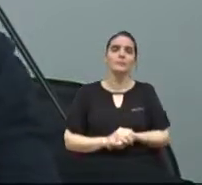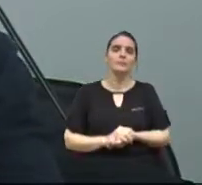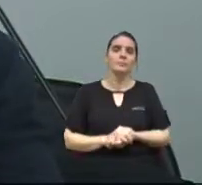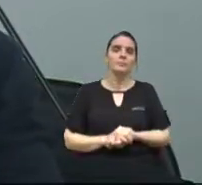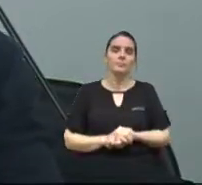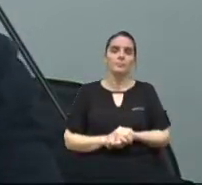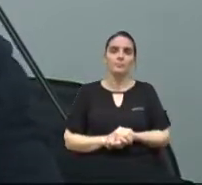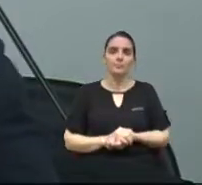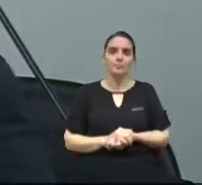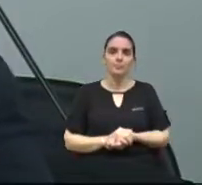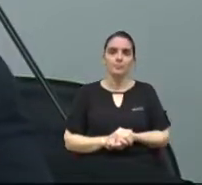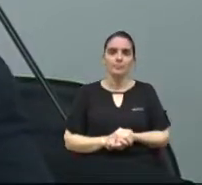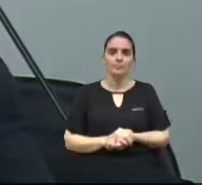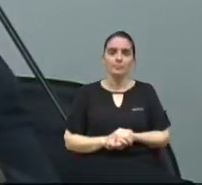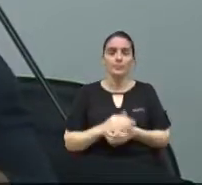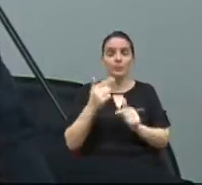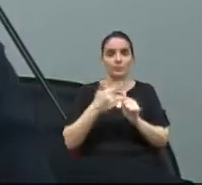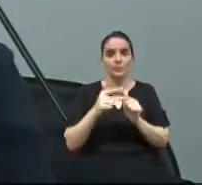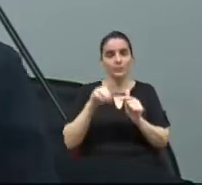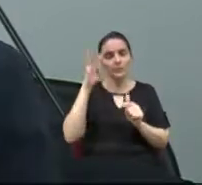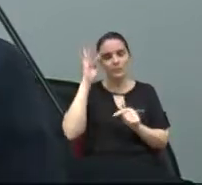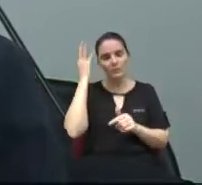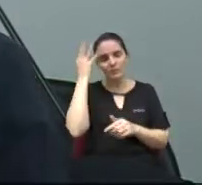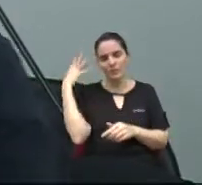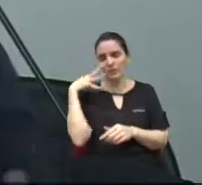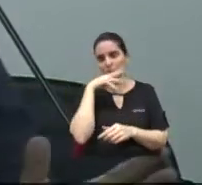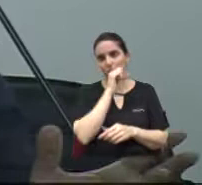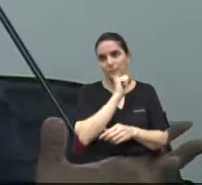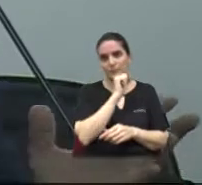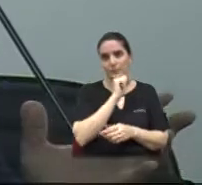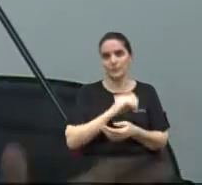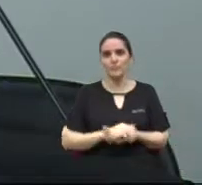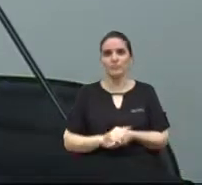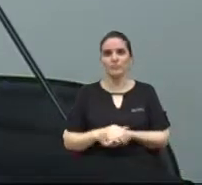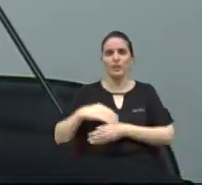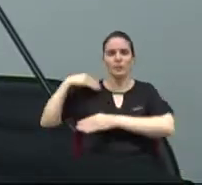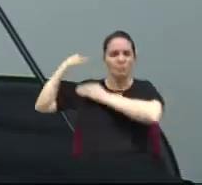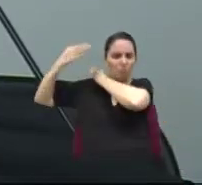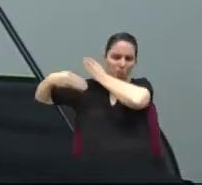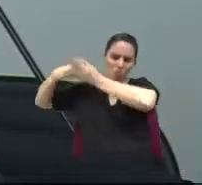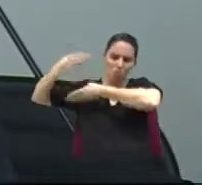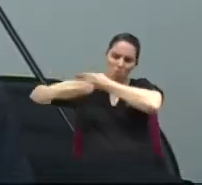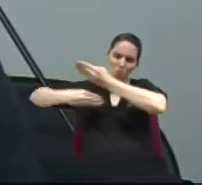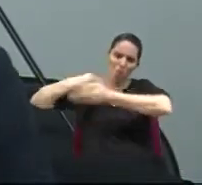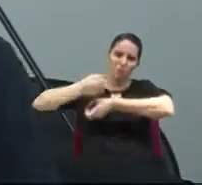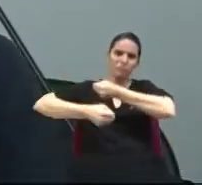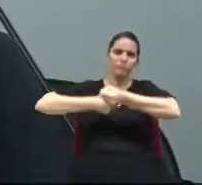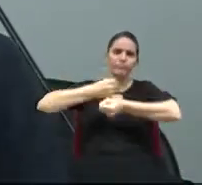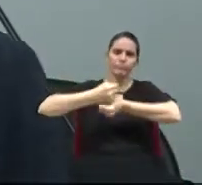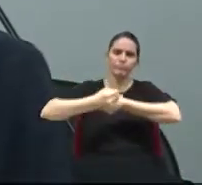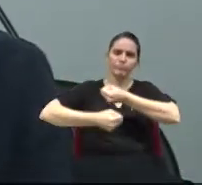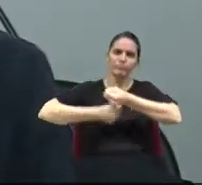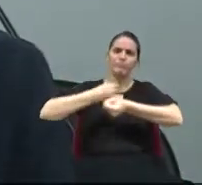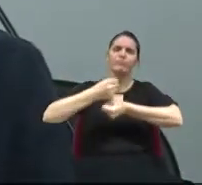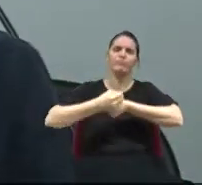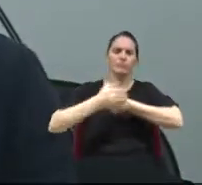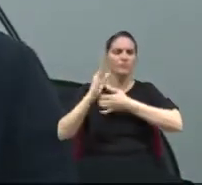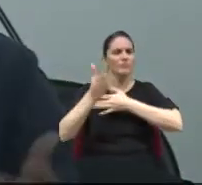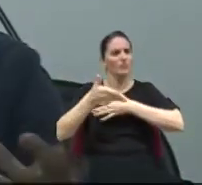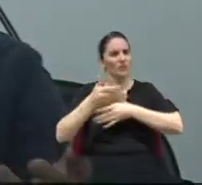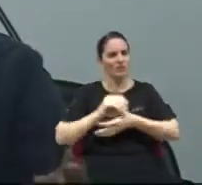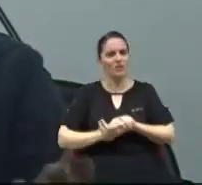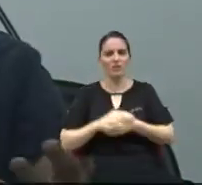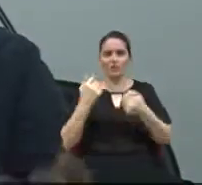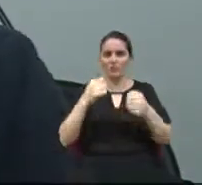para que nós possamos ter esse problema resolvido o quanto antes. Já se arrasta há muitos anos, muitos anos, precisa ser resolvido.